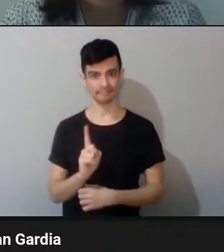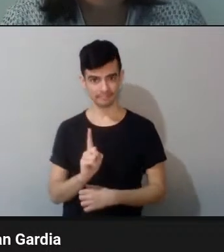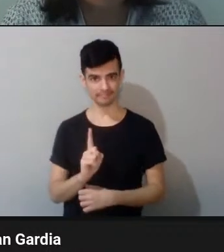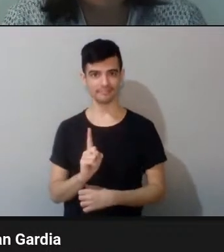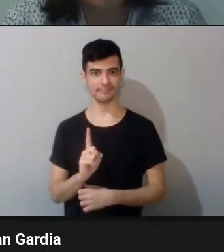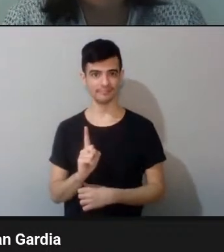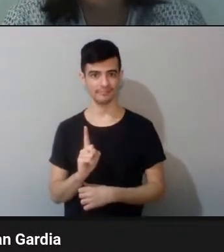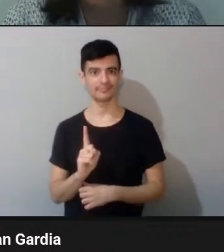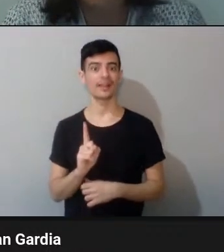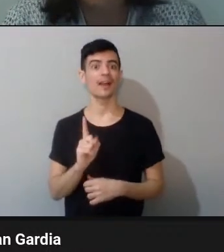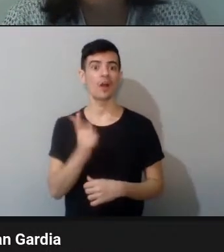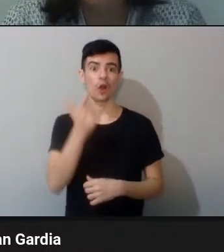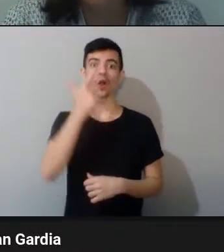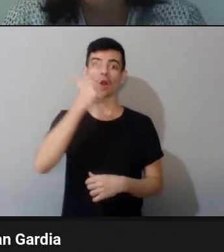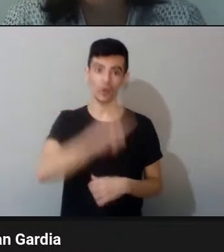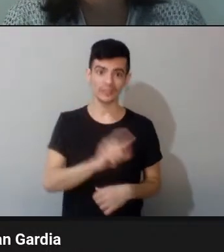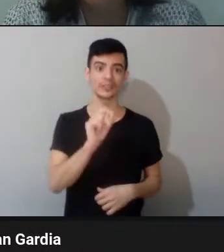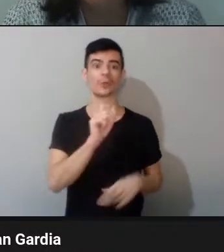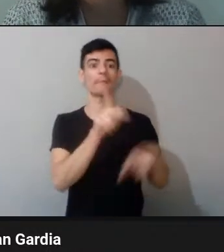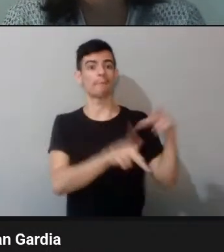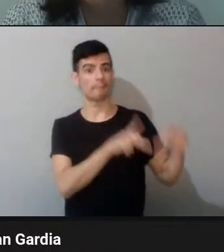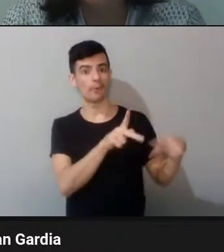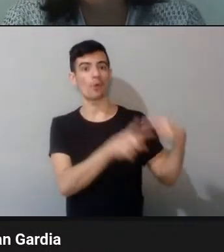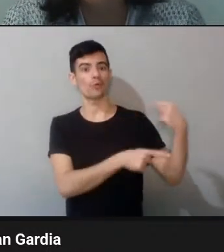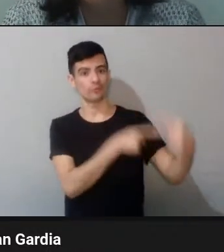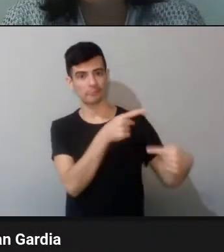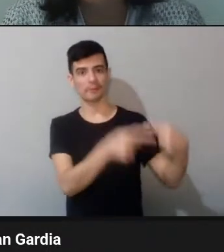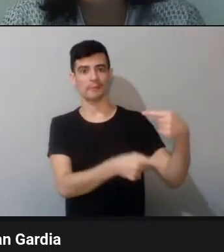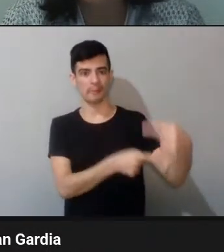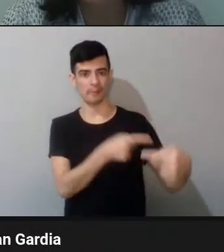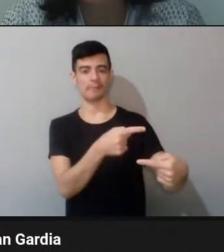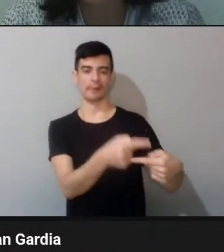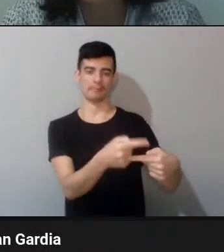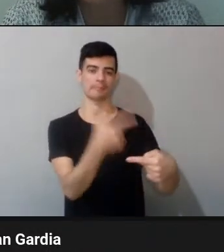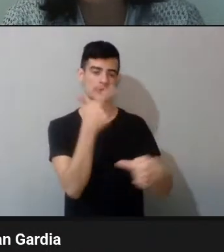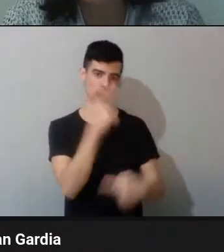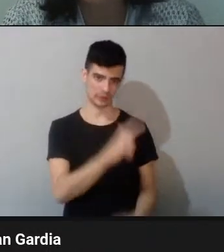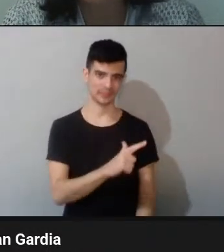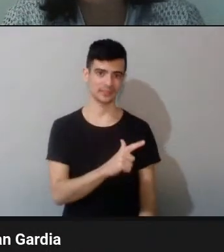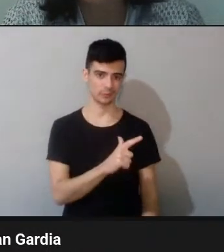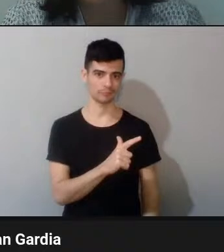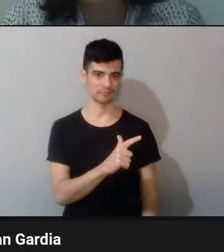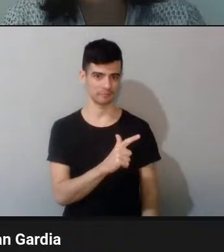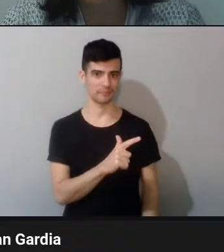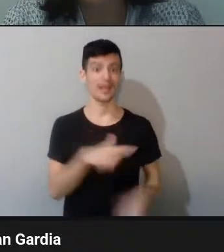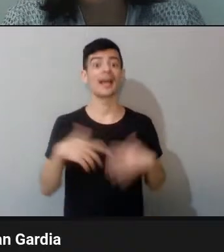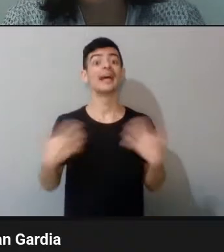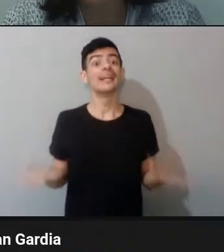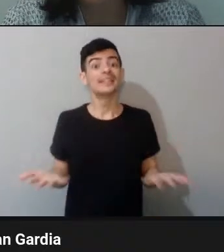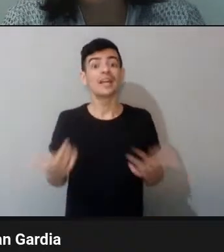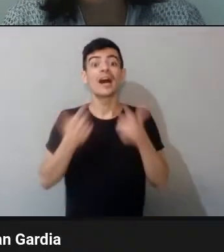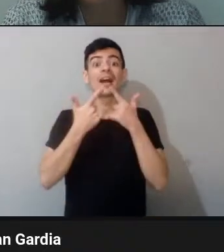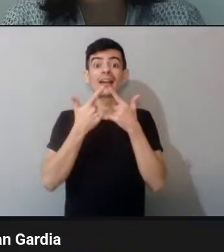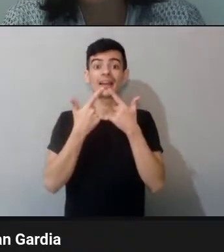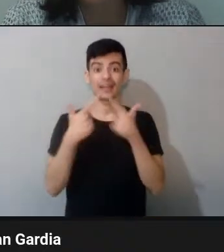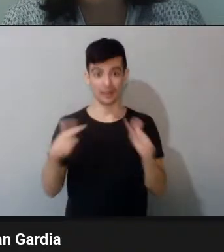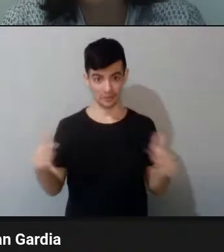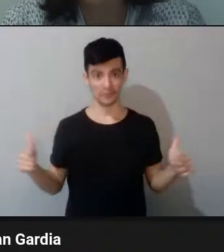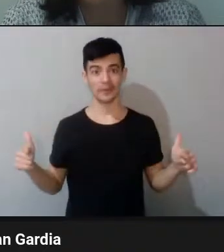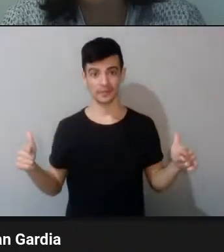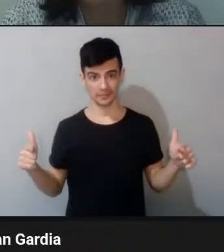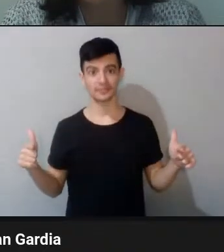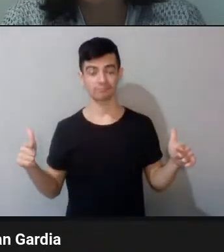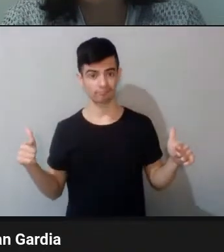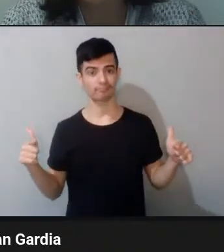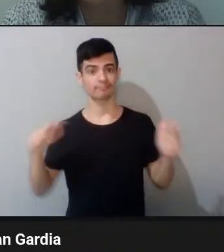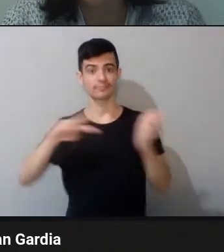povo, né? Que fez retomar um povo. Então, a linguagem nesse ponto, ela não é só a